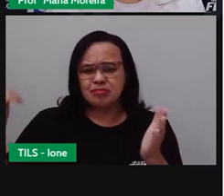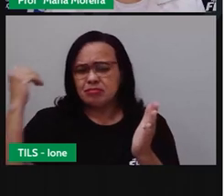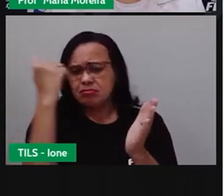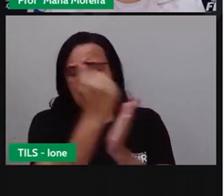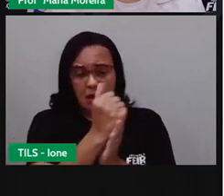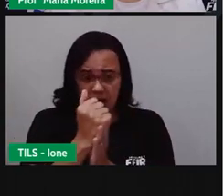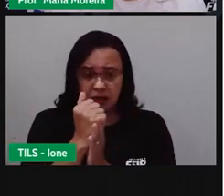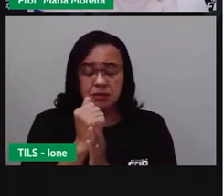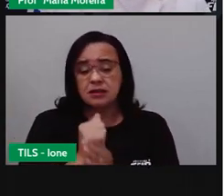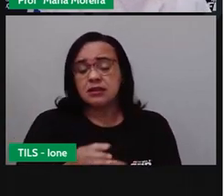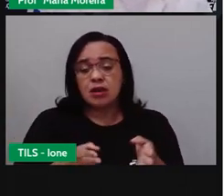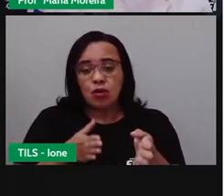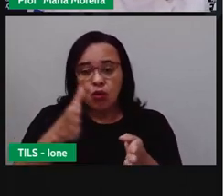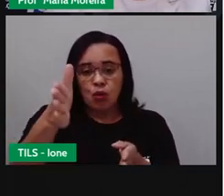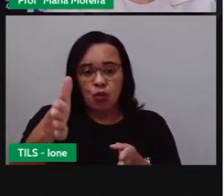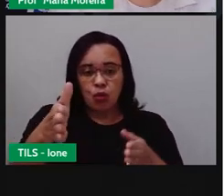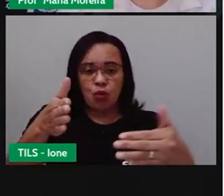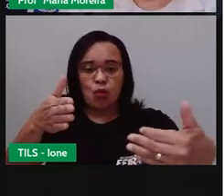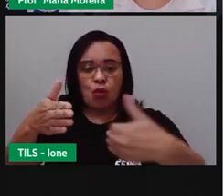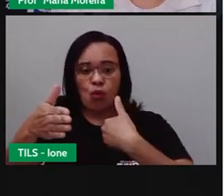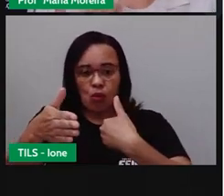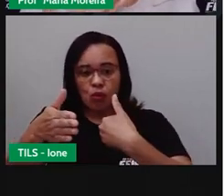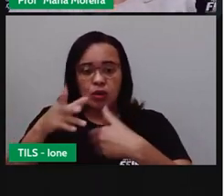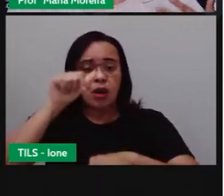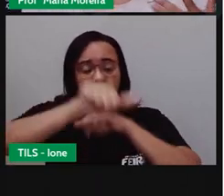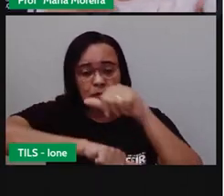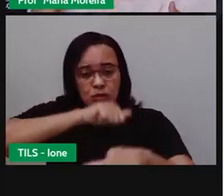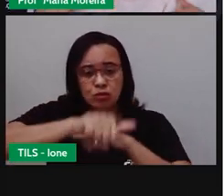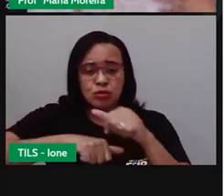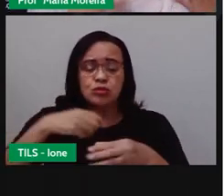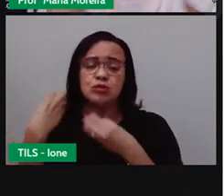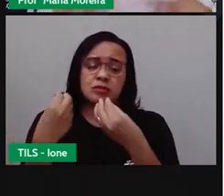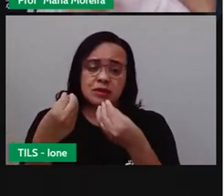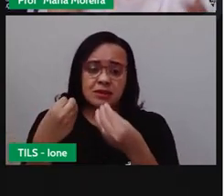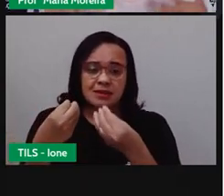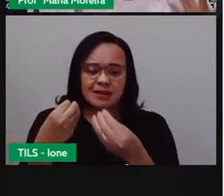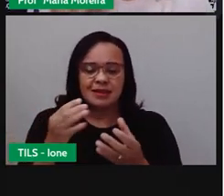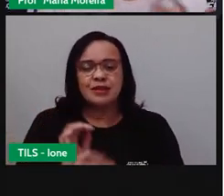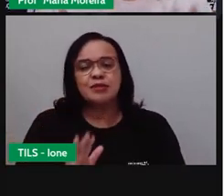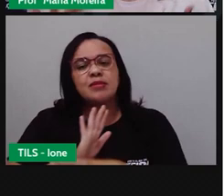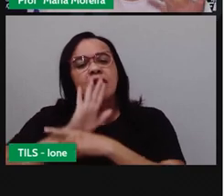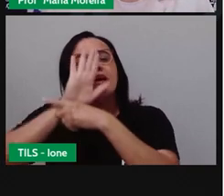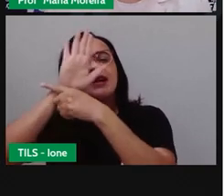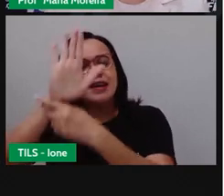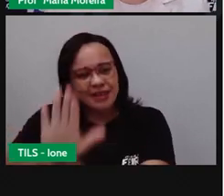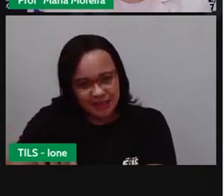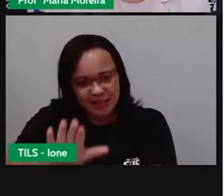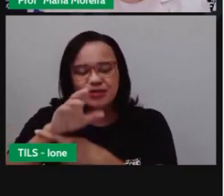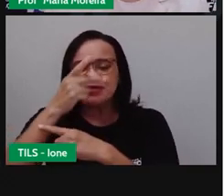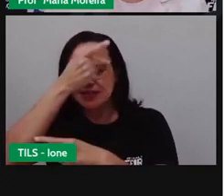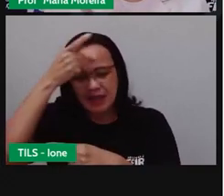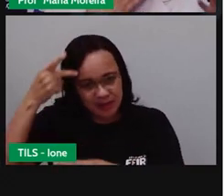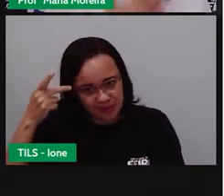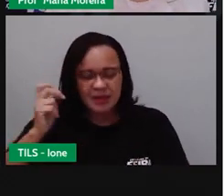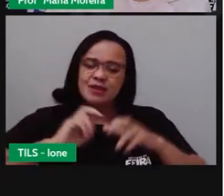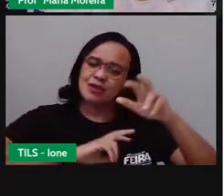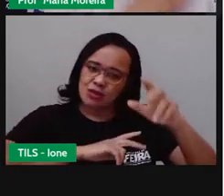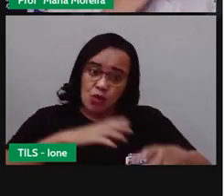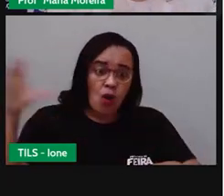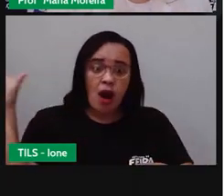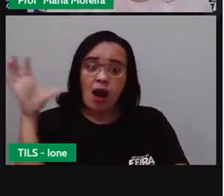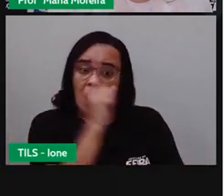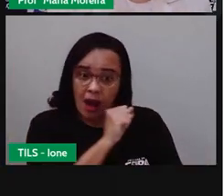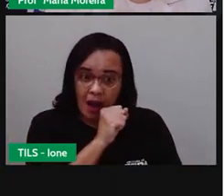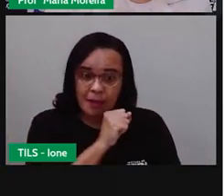o sentido do trânsito? Para o quê? Para que as pessoas consigam se locomover dentro da cidade com maior agilidade.